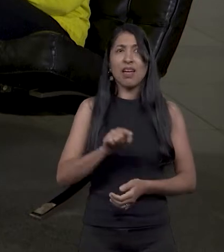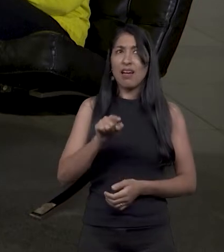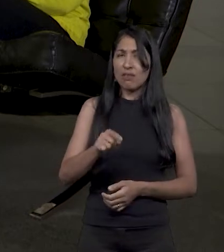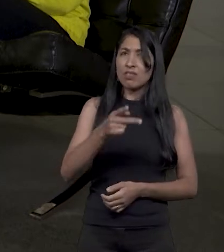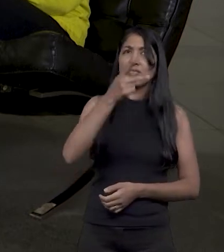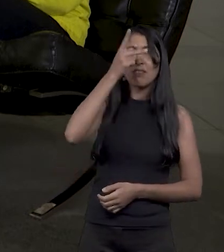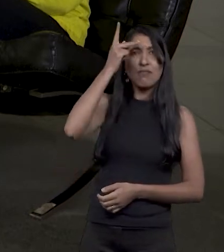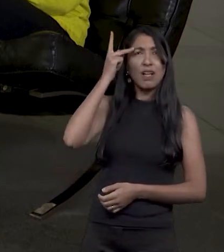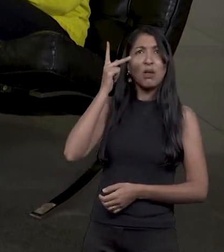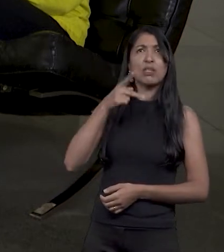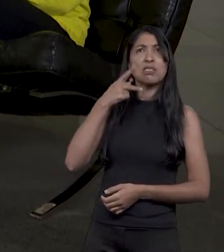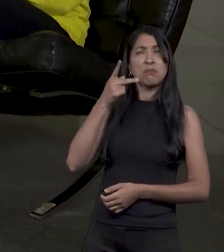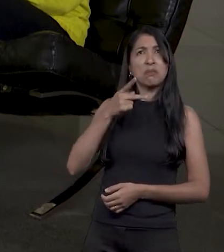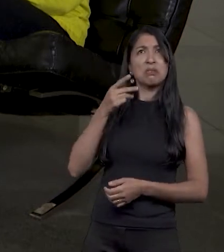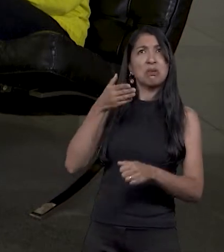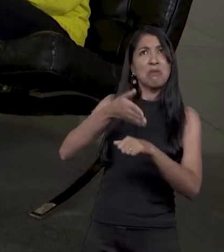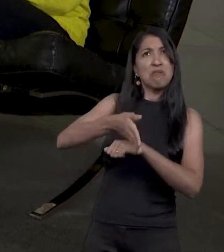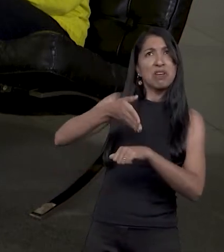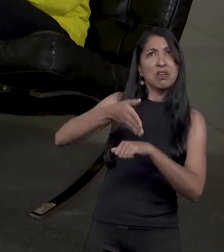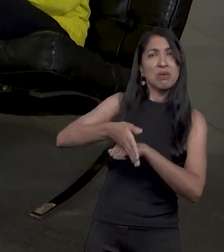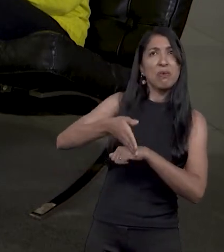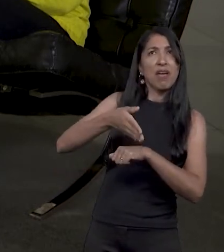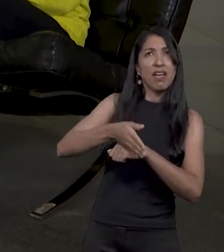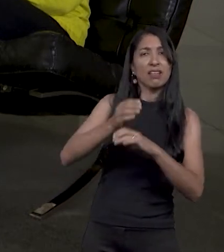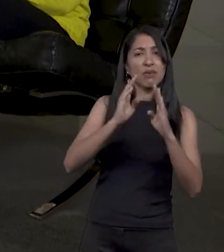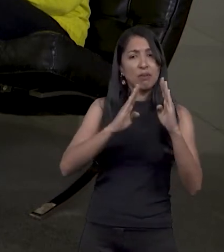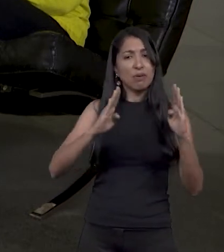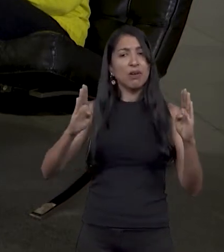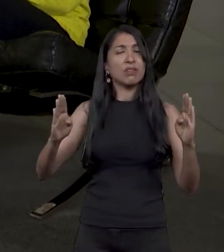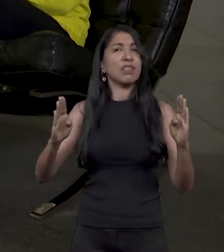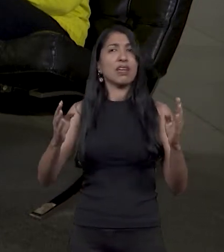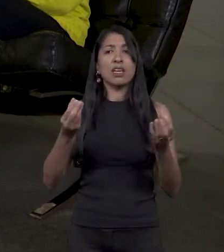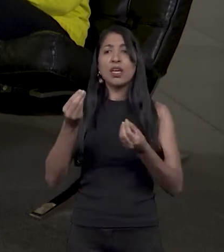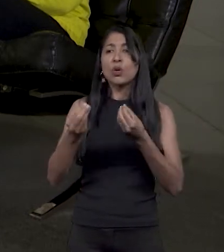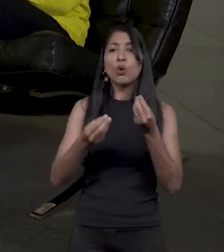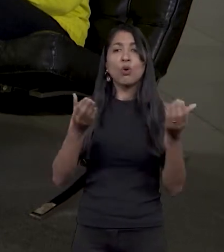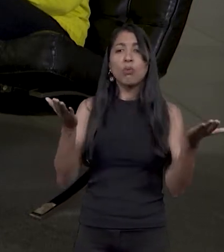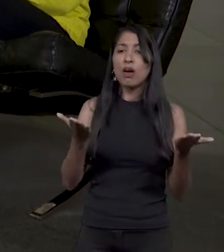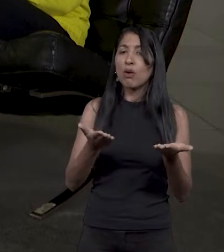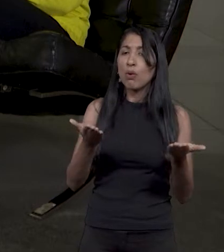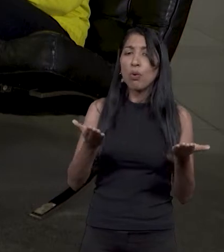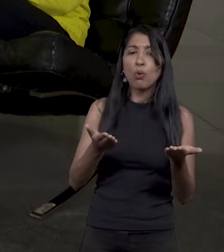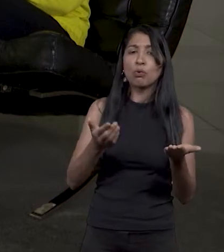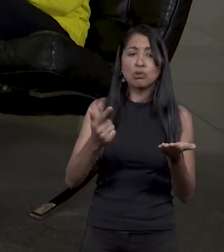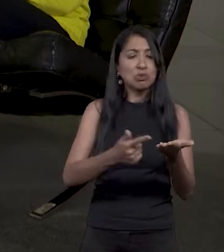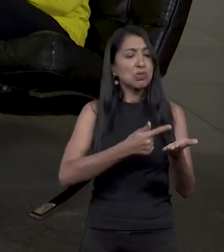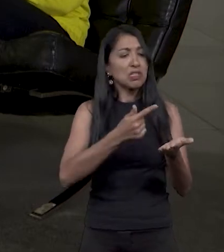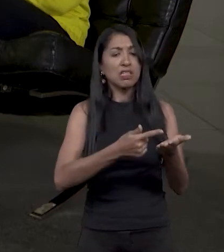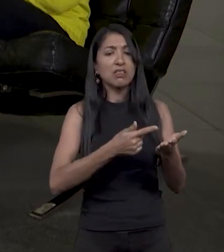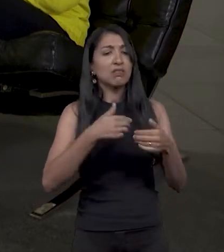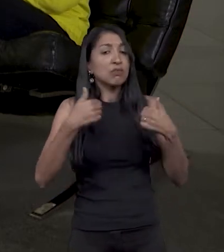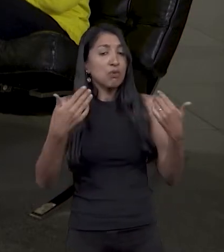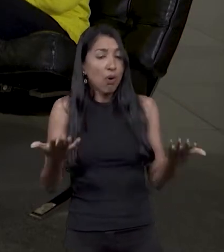a biblioteca. Quem é esse público que frequenta e qual é hoje, como é o acervo da biblioteca Braile? O